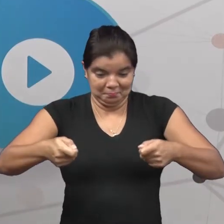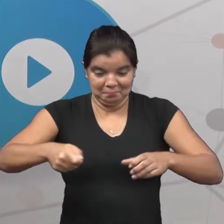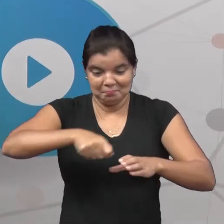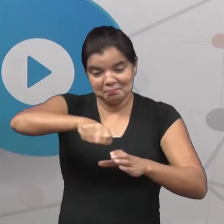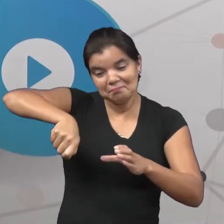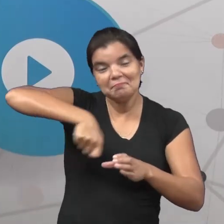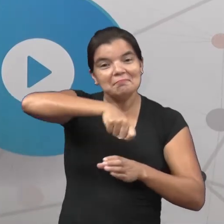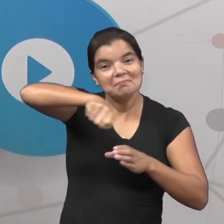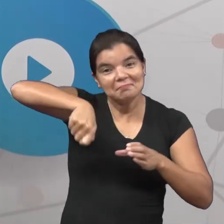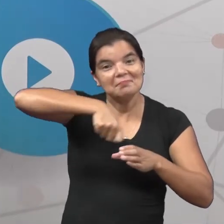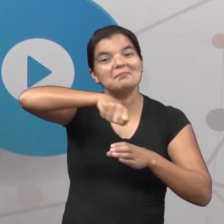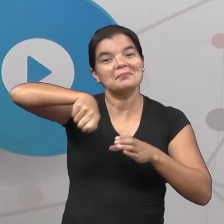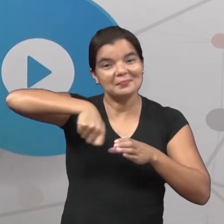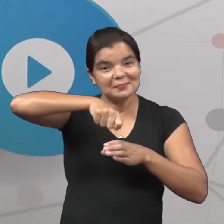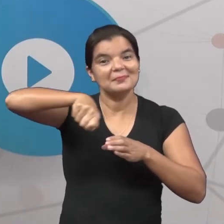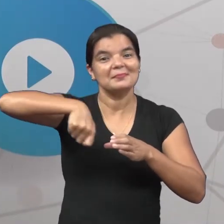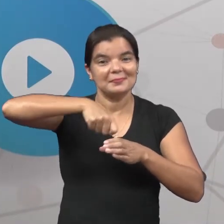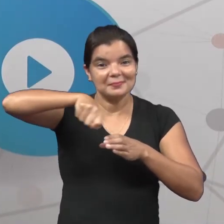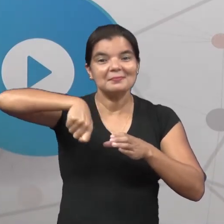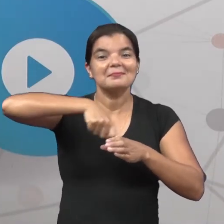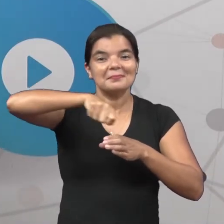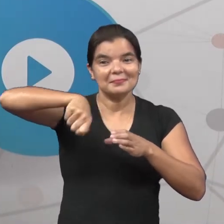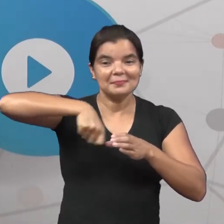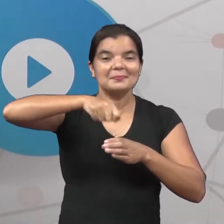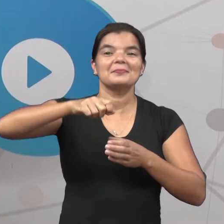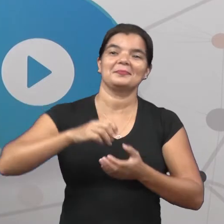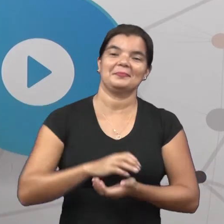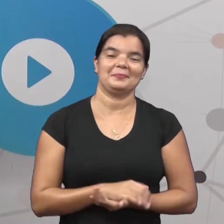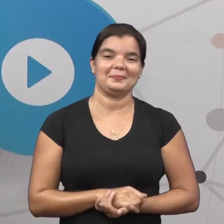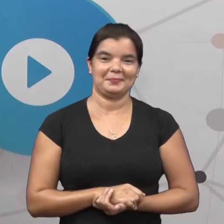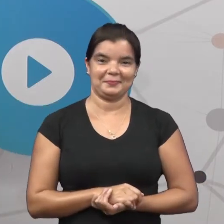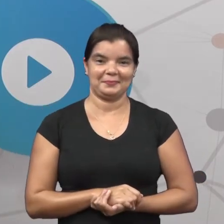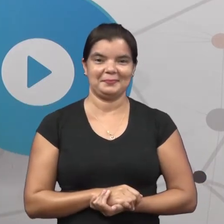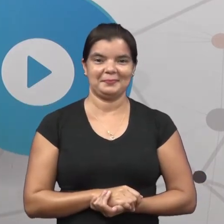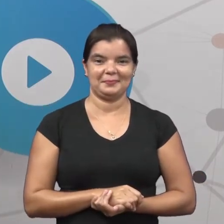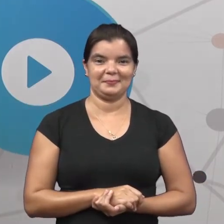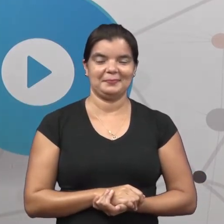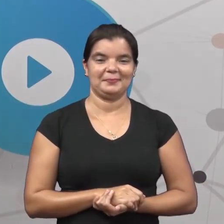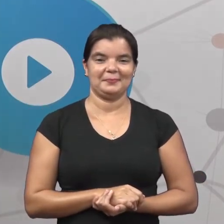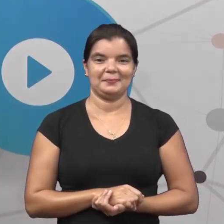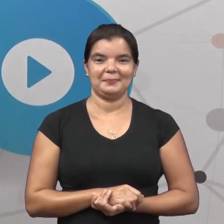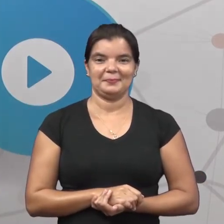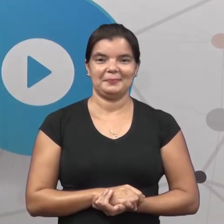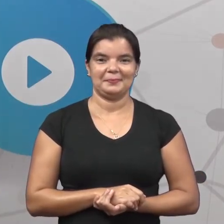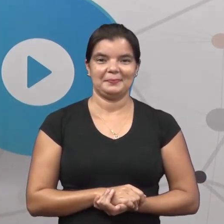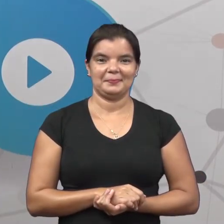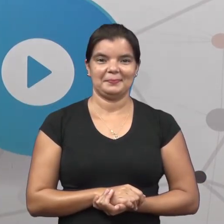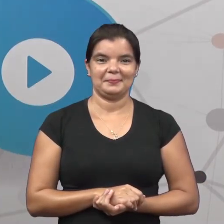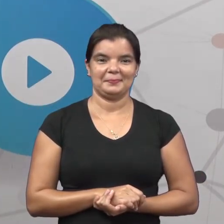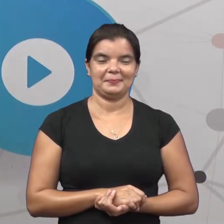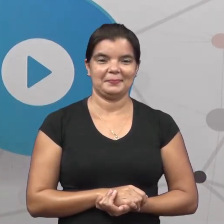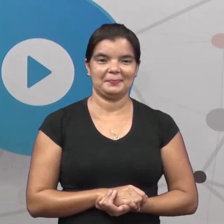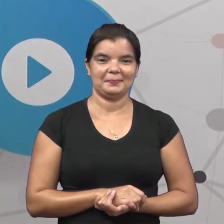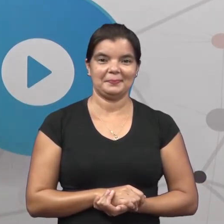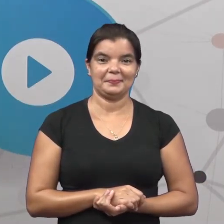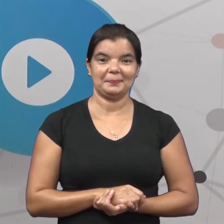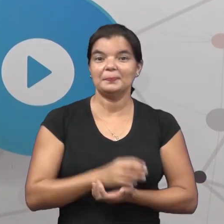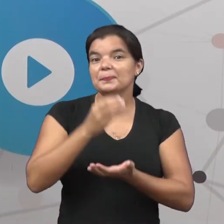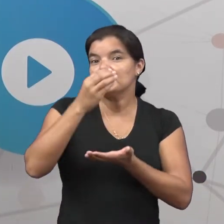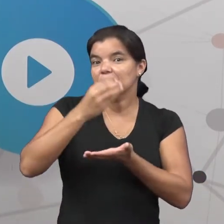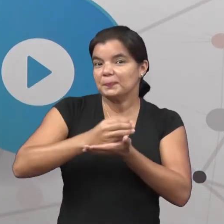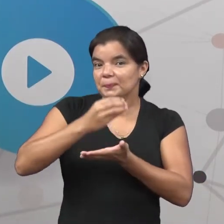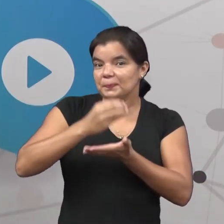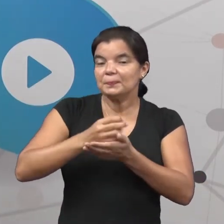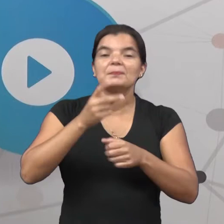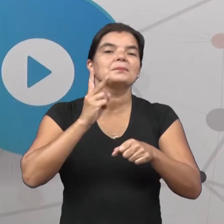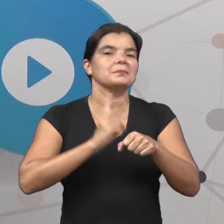copo de